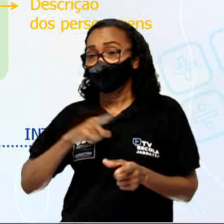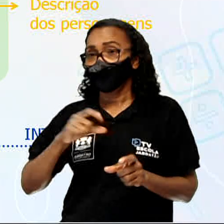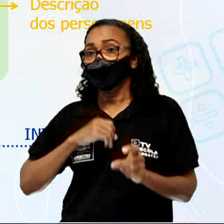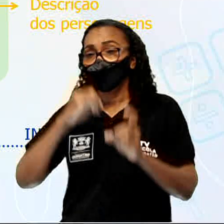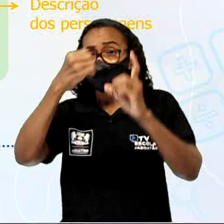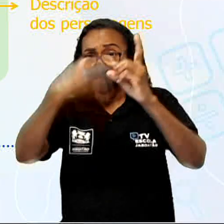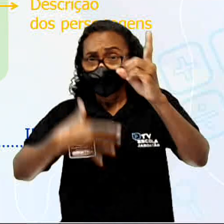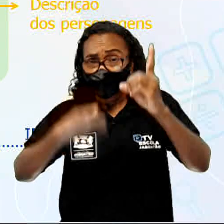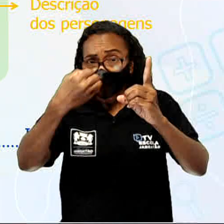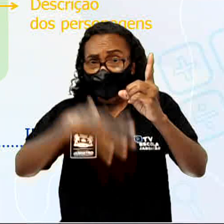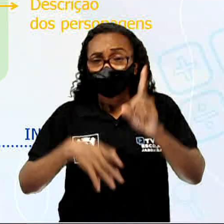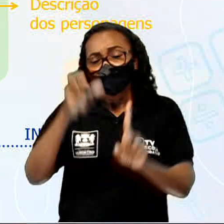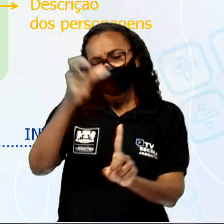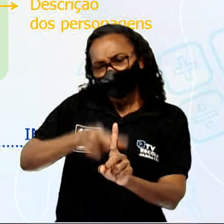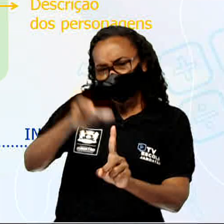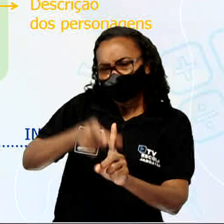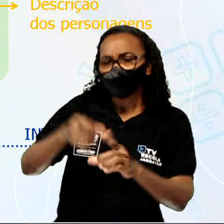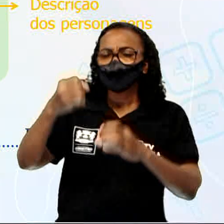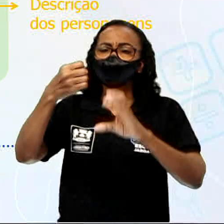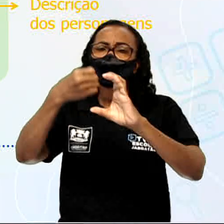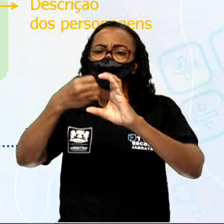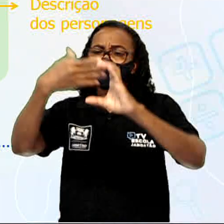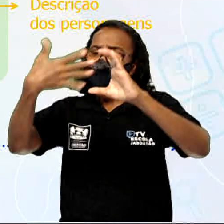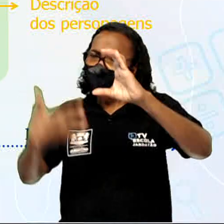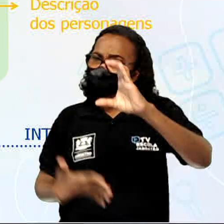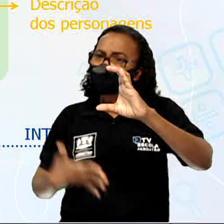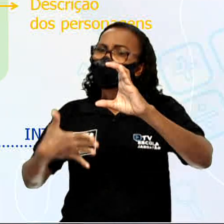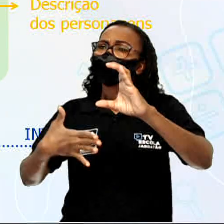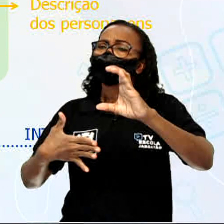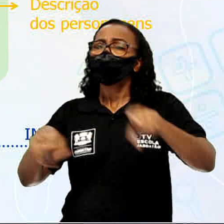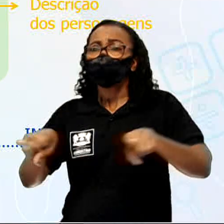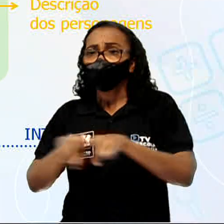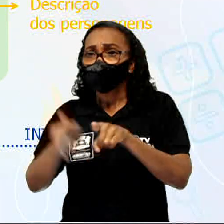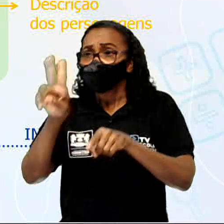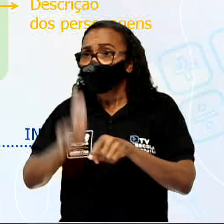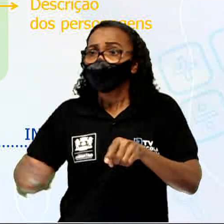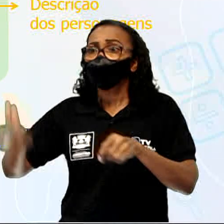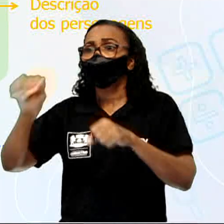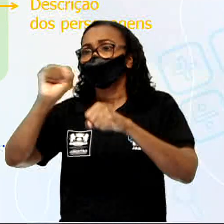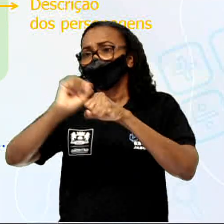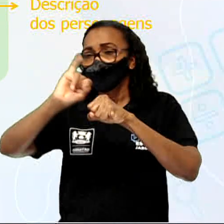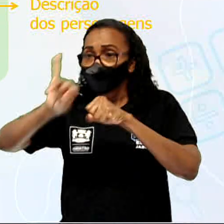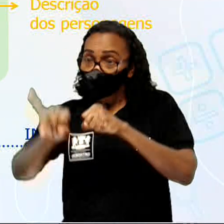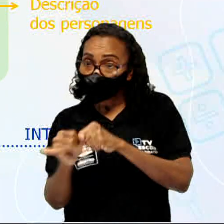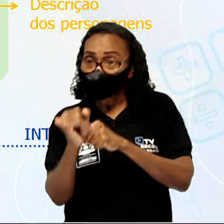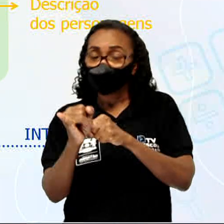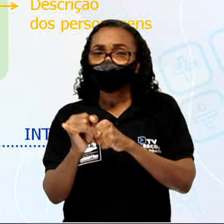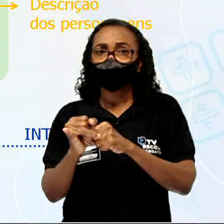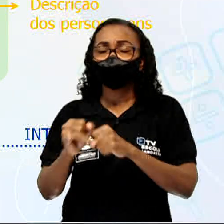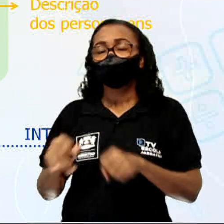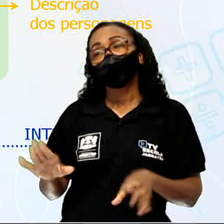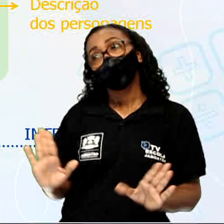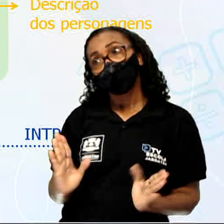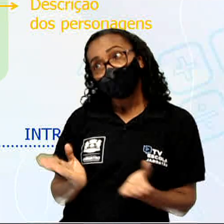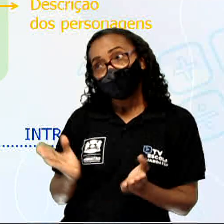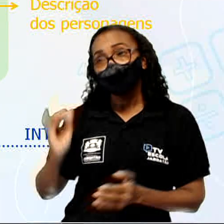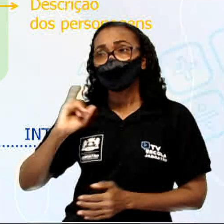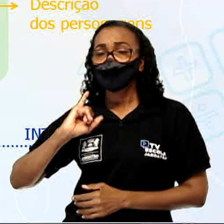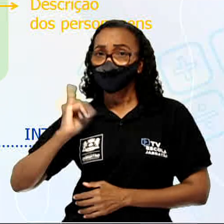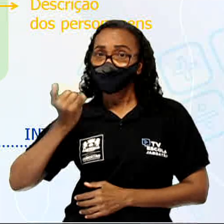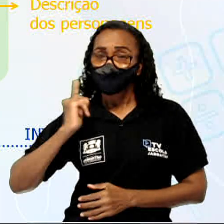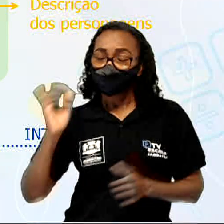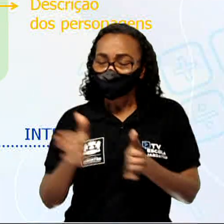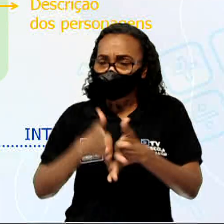junto com as características, o uso dos adjetivos. Agora, nos contos maravilhosos, nas narrativas